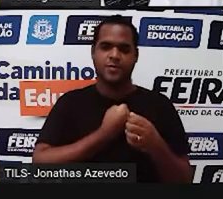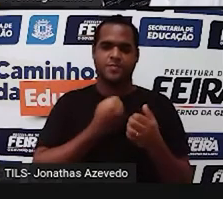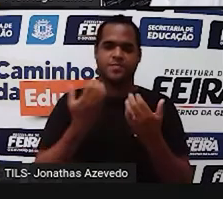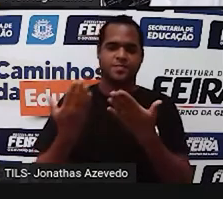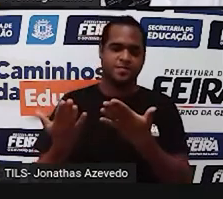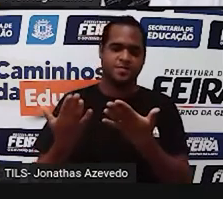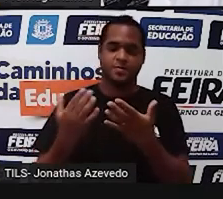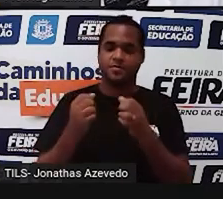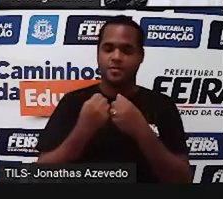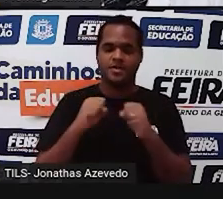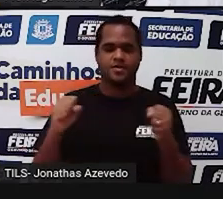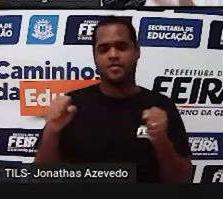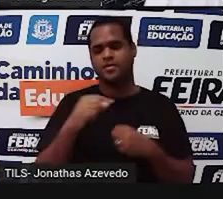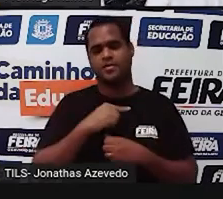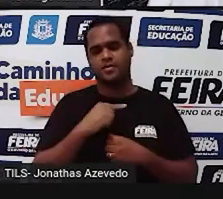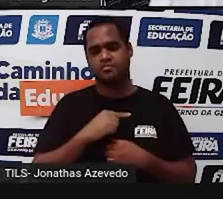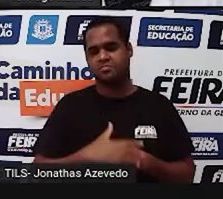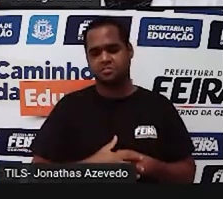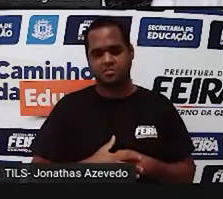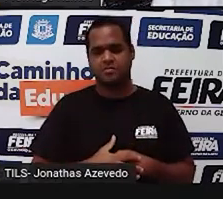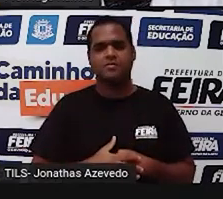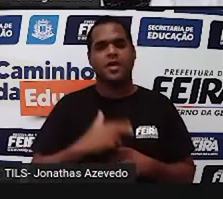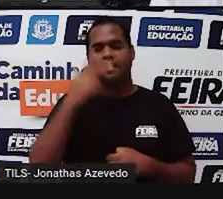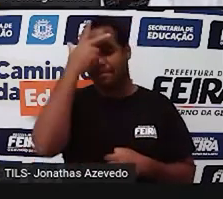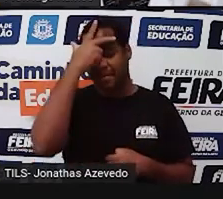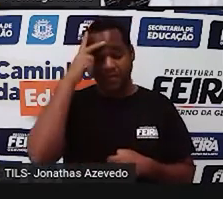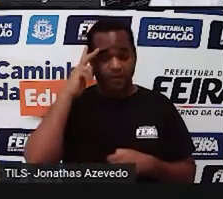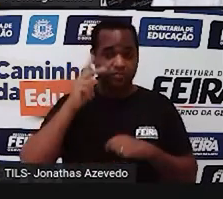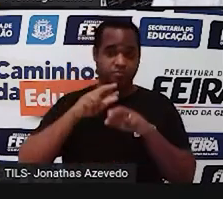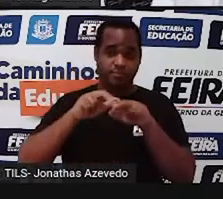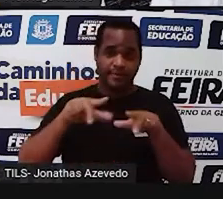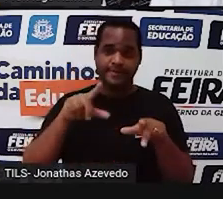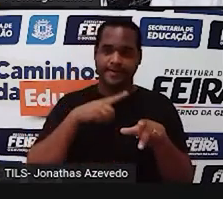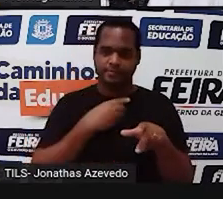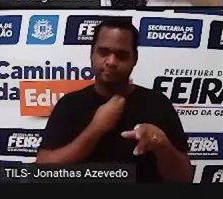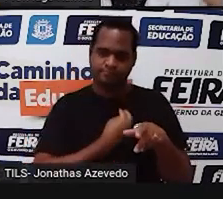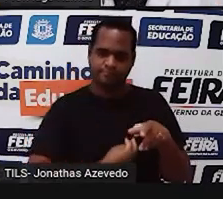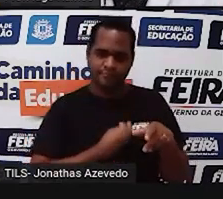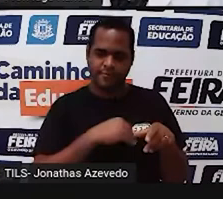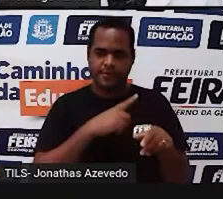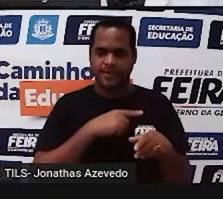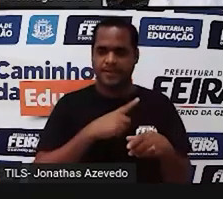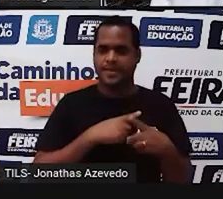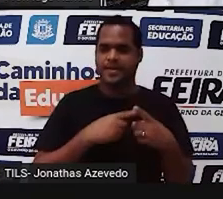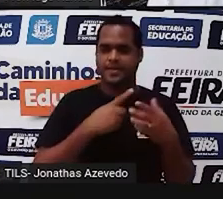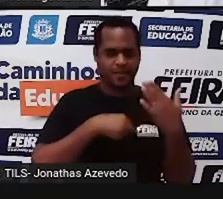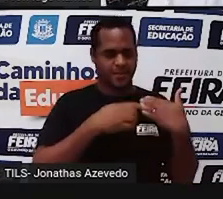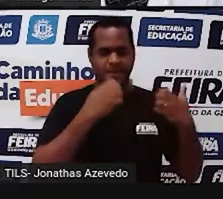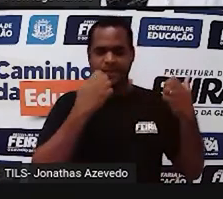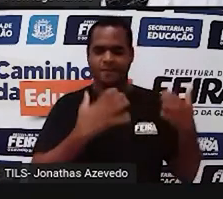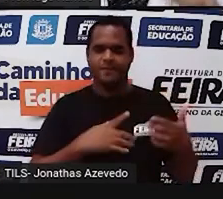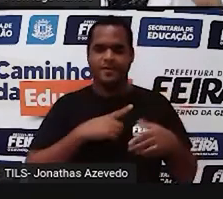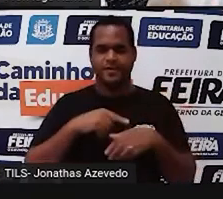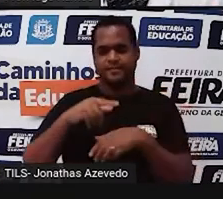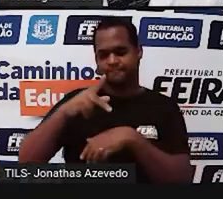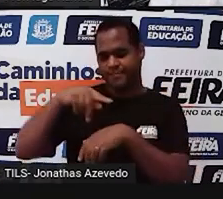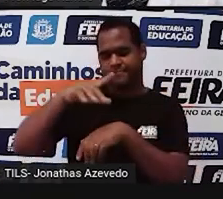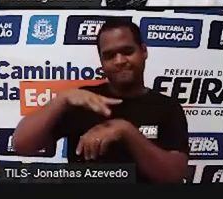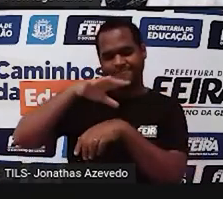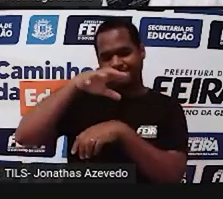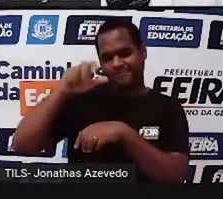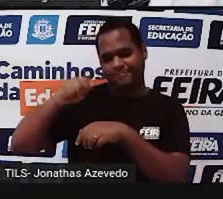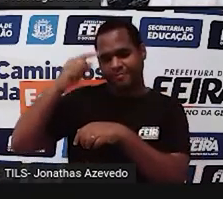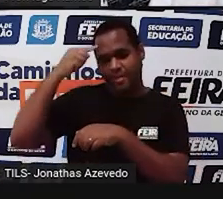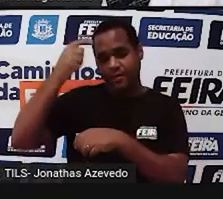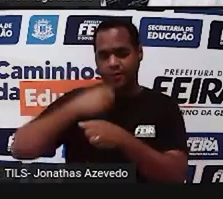número muito grande. É o número total de pessoas que habitavam em todo o continente africano no ano